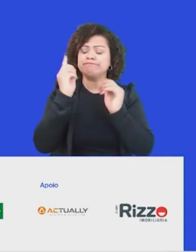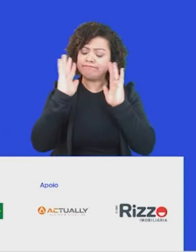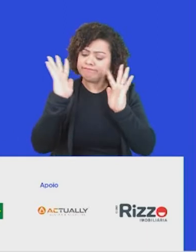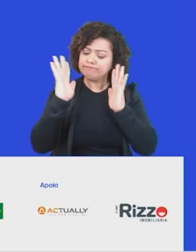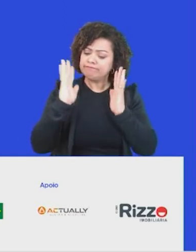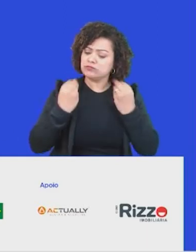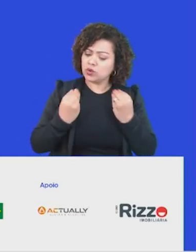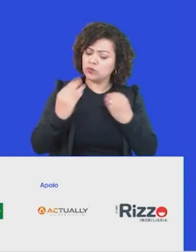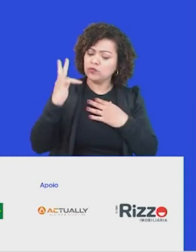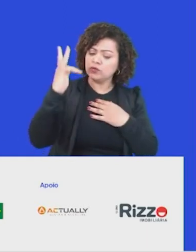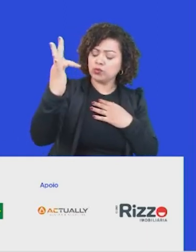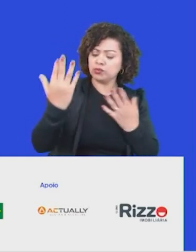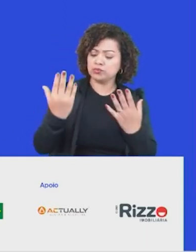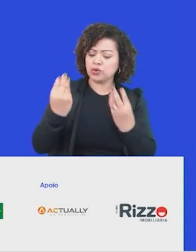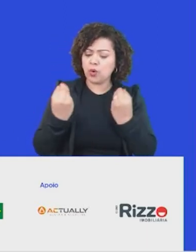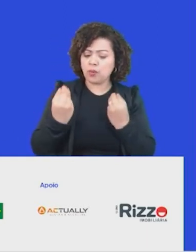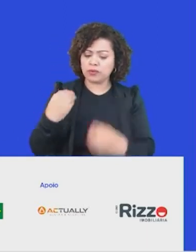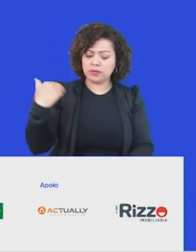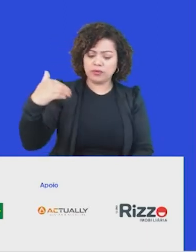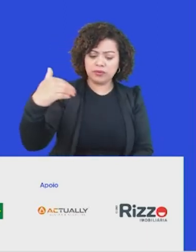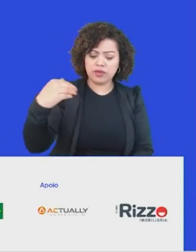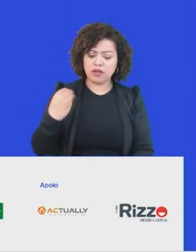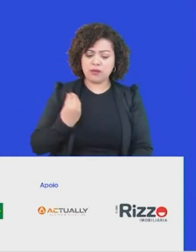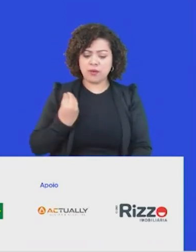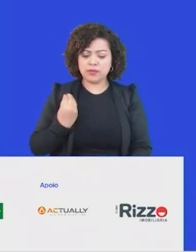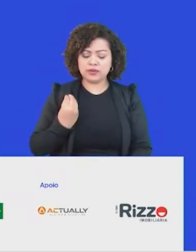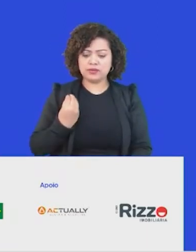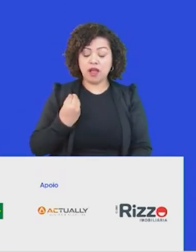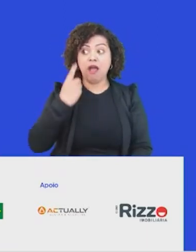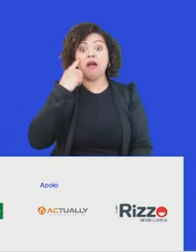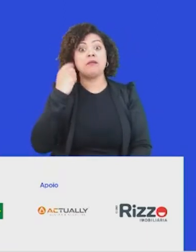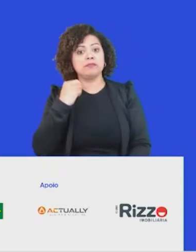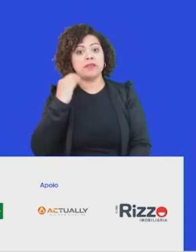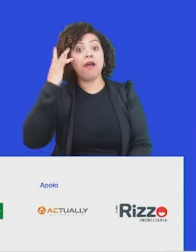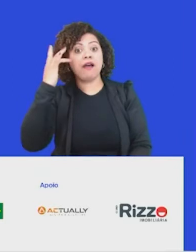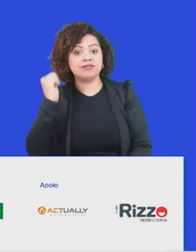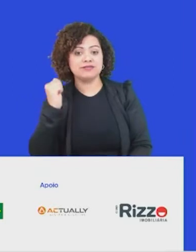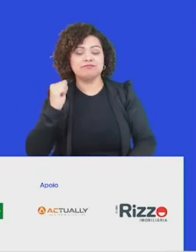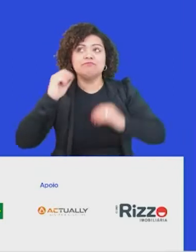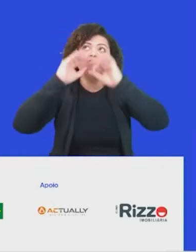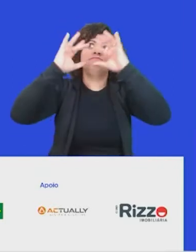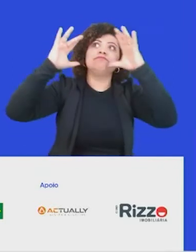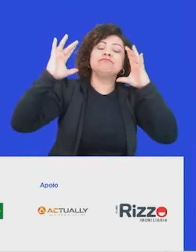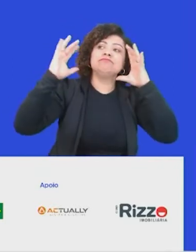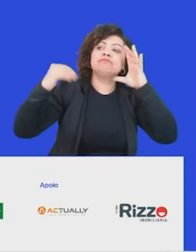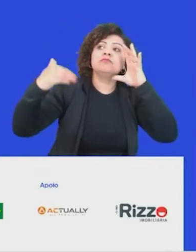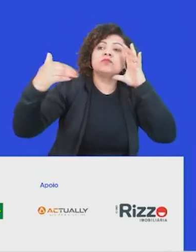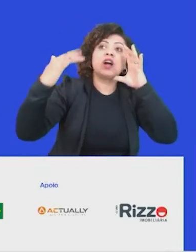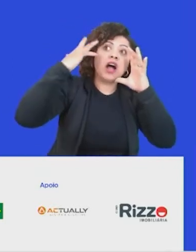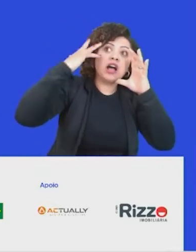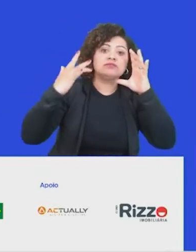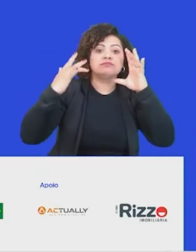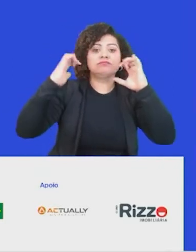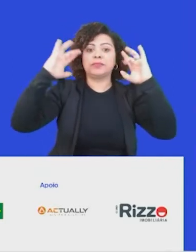O ser humano sempre tentou adivinhar, né, imaginar como seria o futuro.